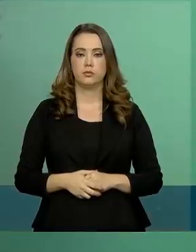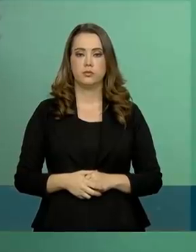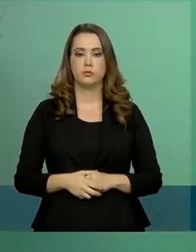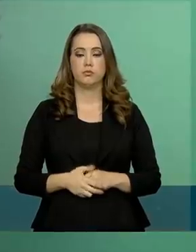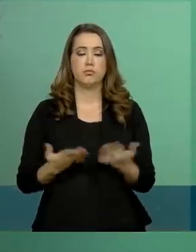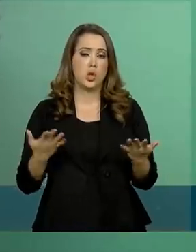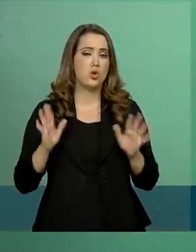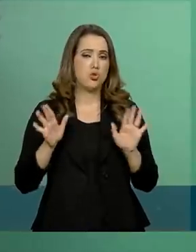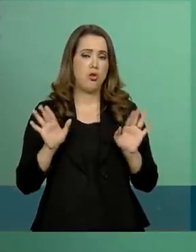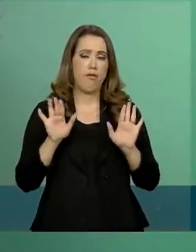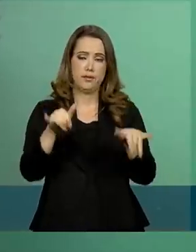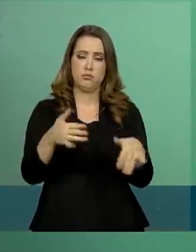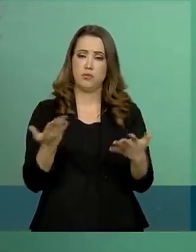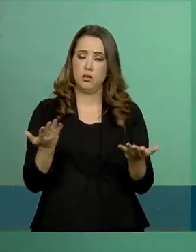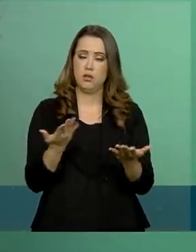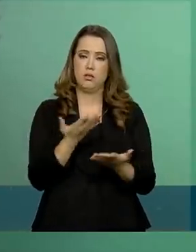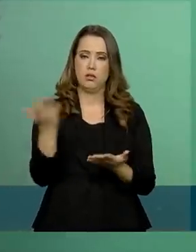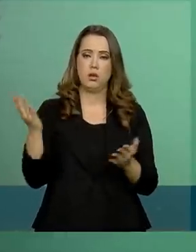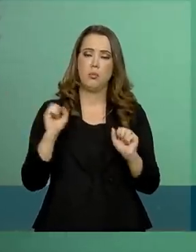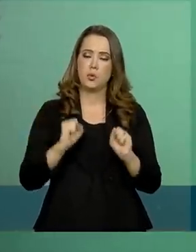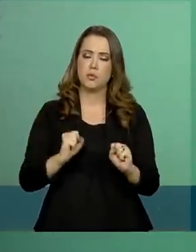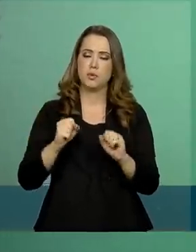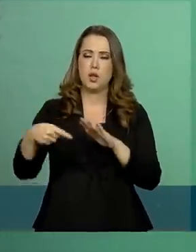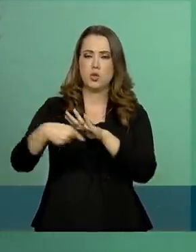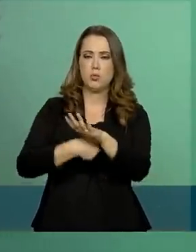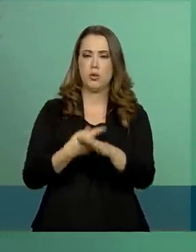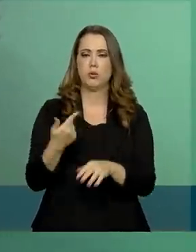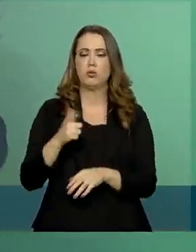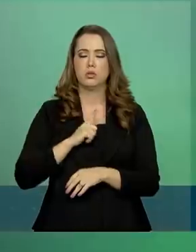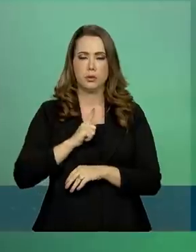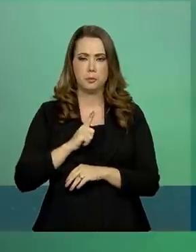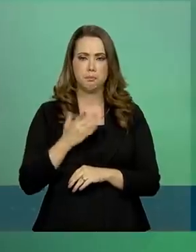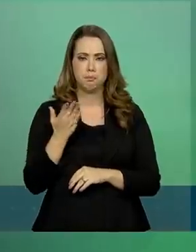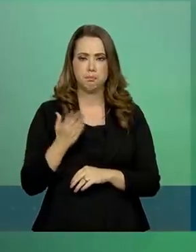Eram esses os assuntos. Eu abro a possibilidade de perguntas.